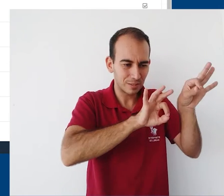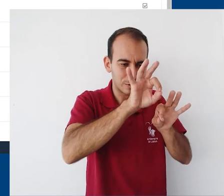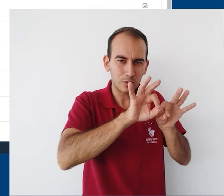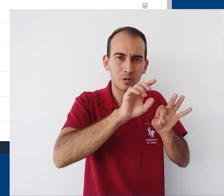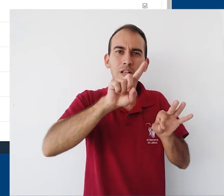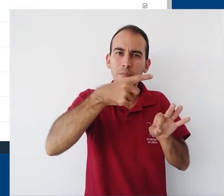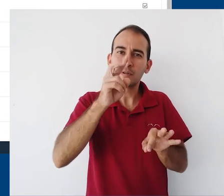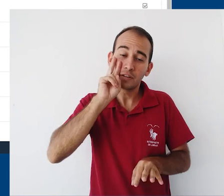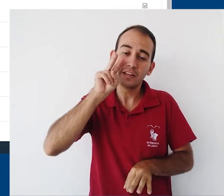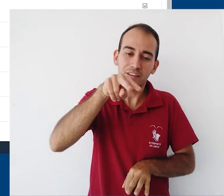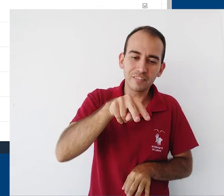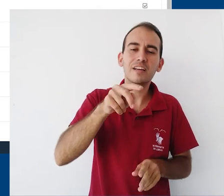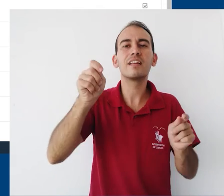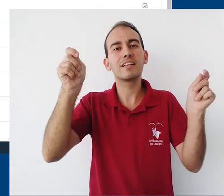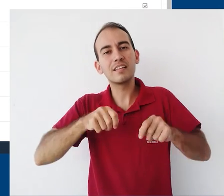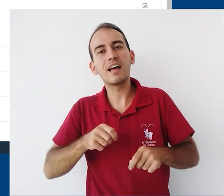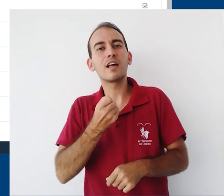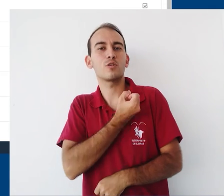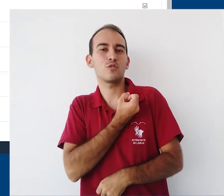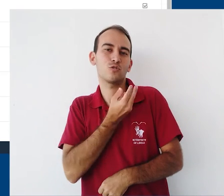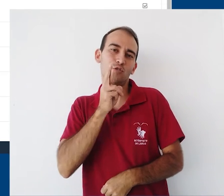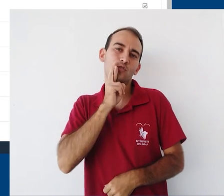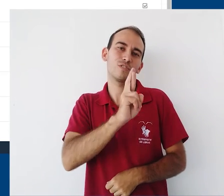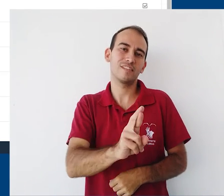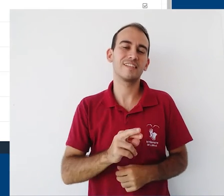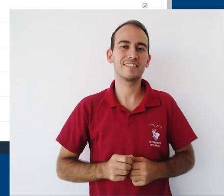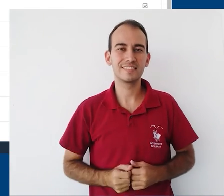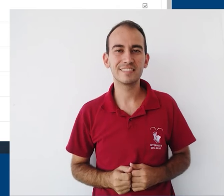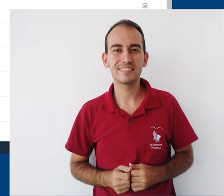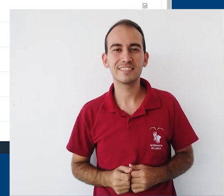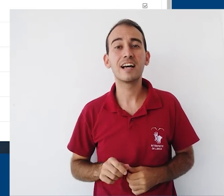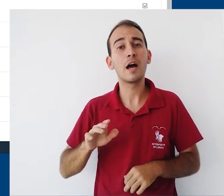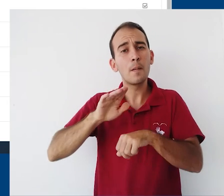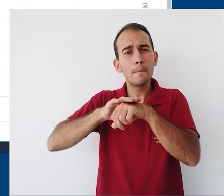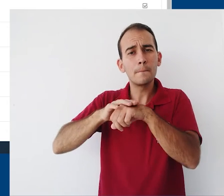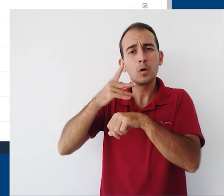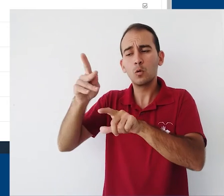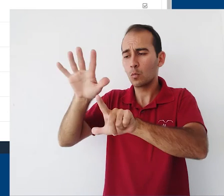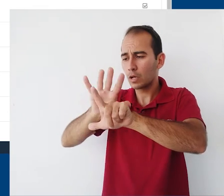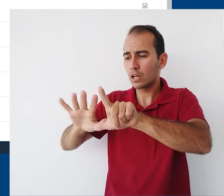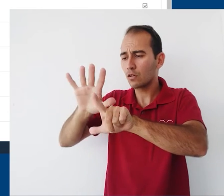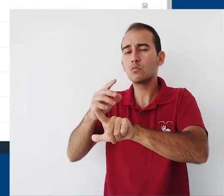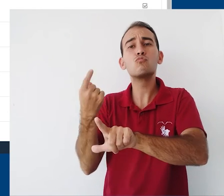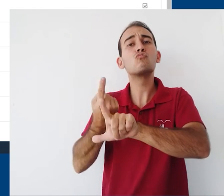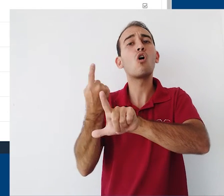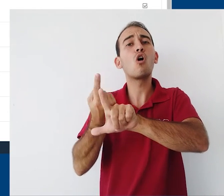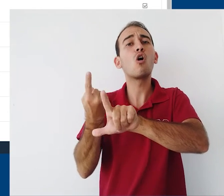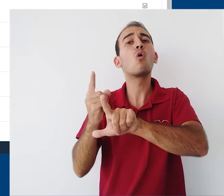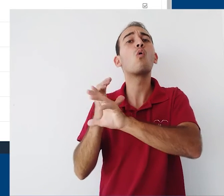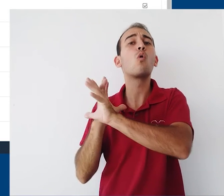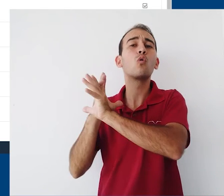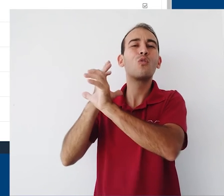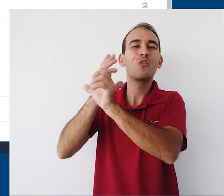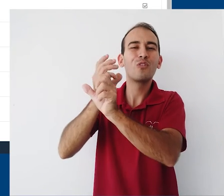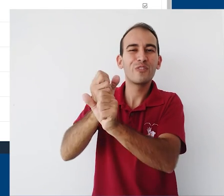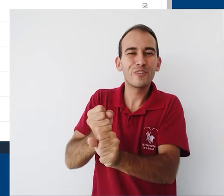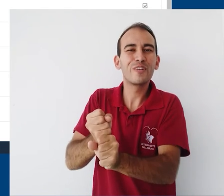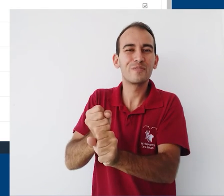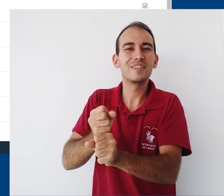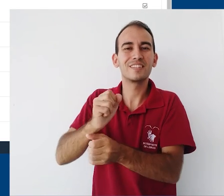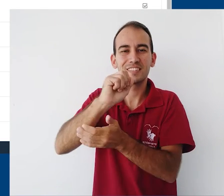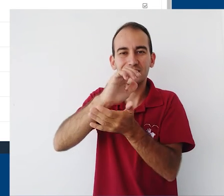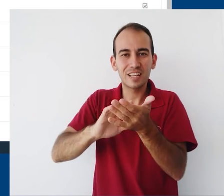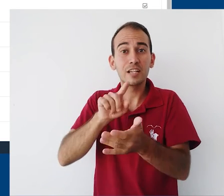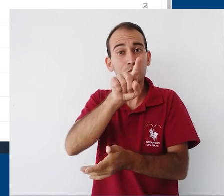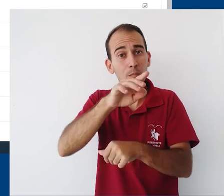atividade que vale nota. E o que acontece? A própria plataforma, ela efetua um cálculo com essas notas